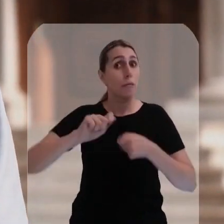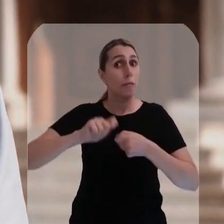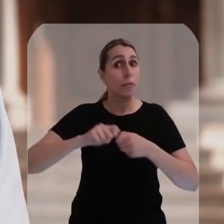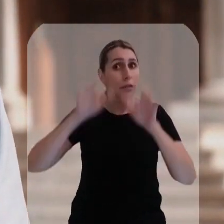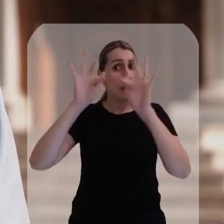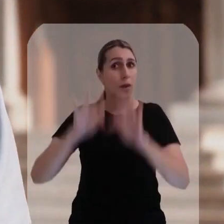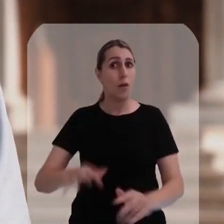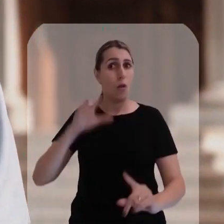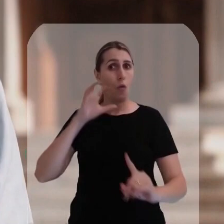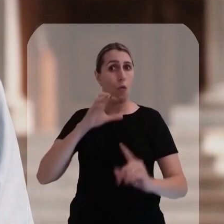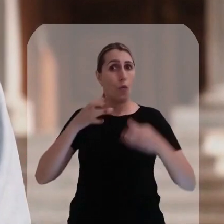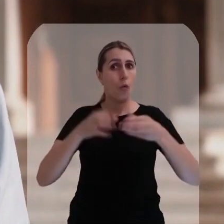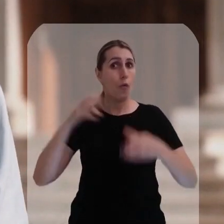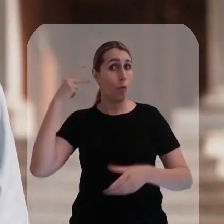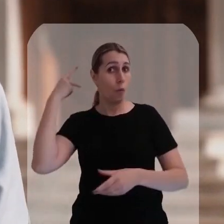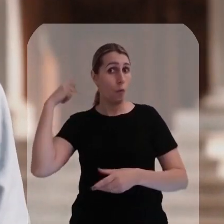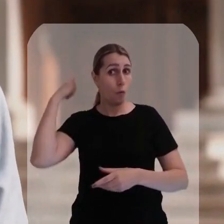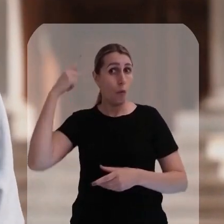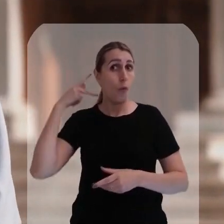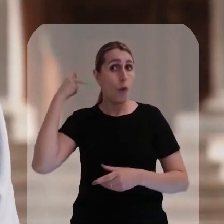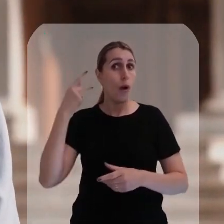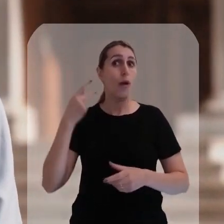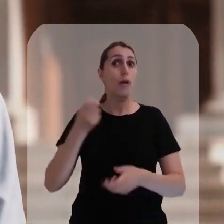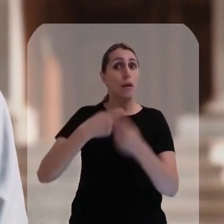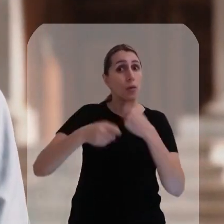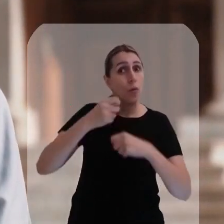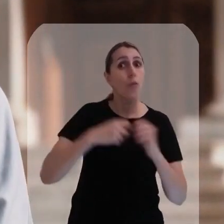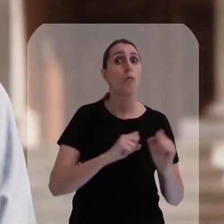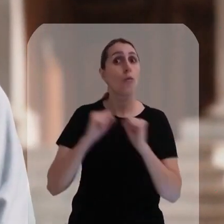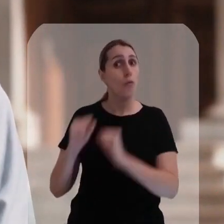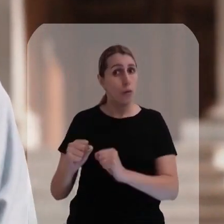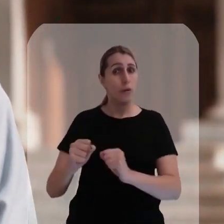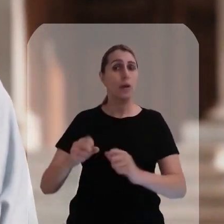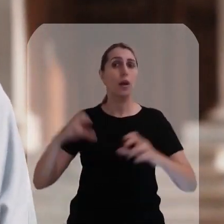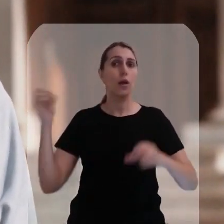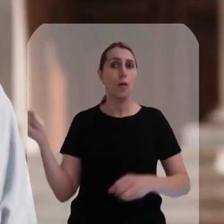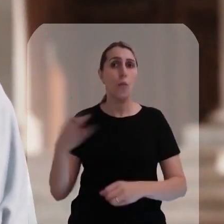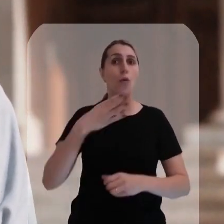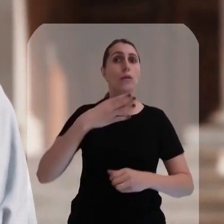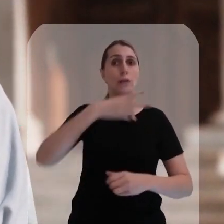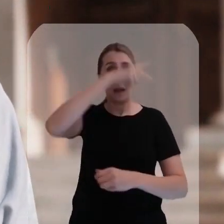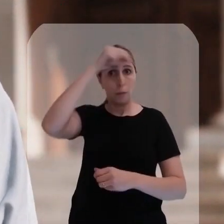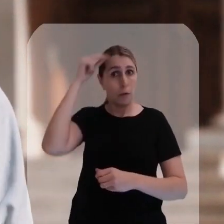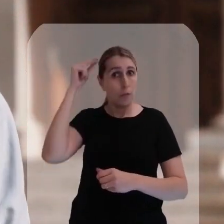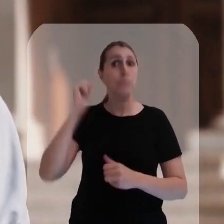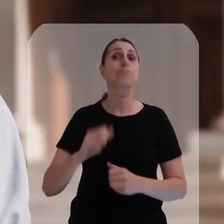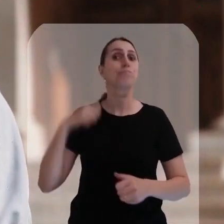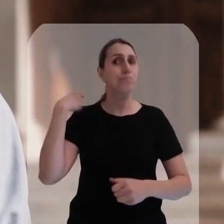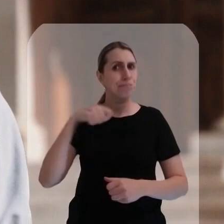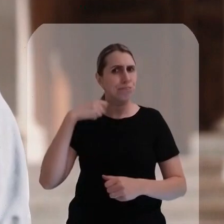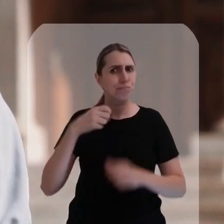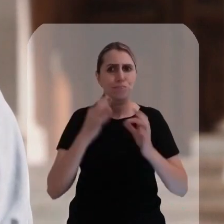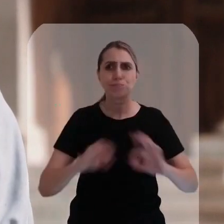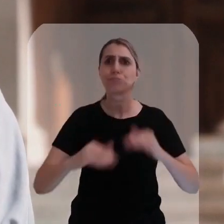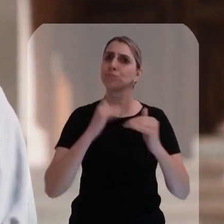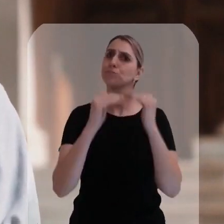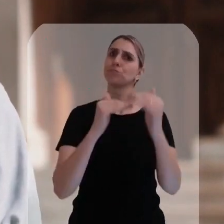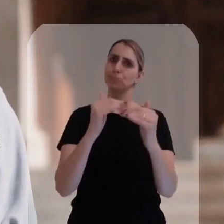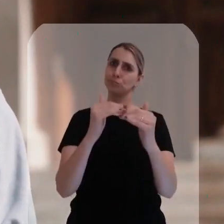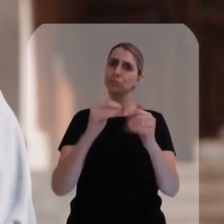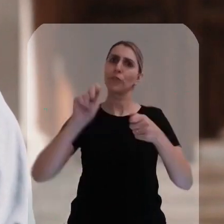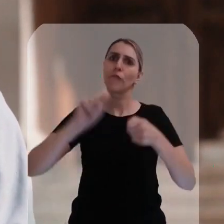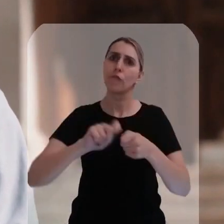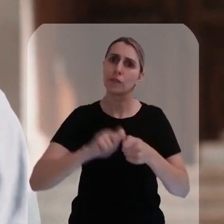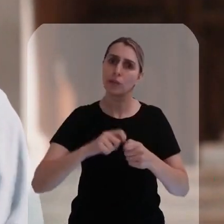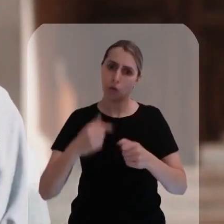fazer é acabar com o aparelhamento político, enxugar onde é possível e modernizar a máquina. Precisamos simplificar processos,